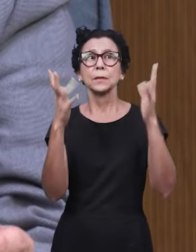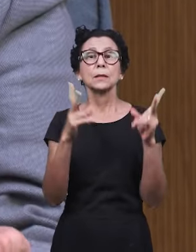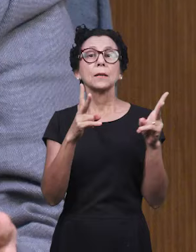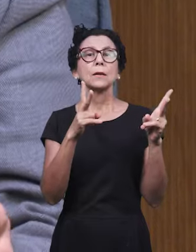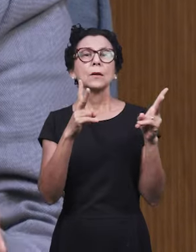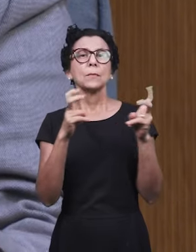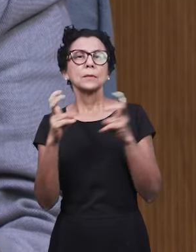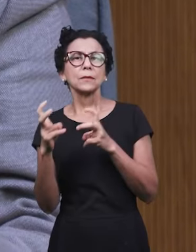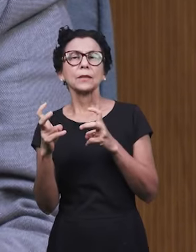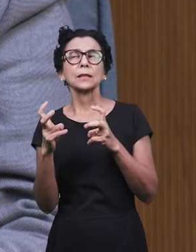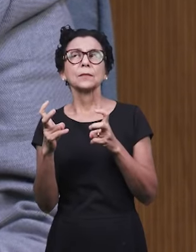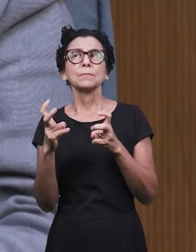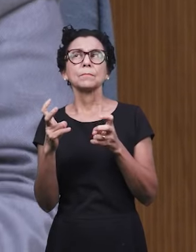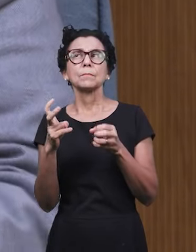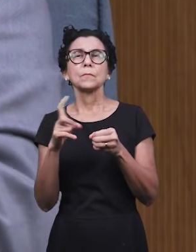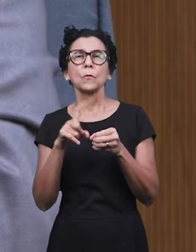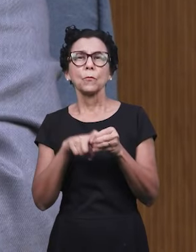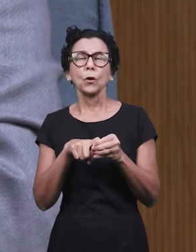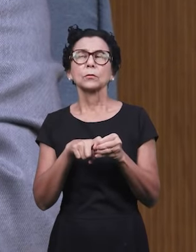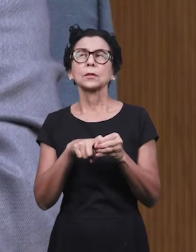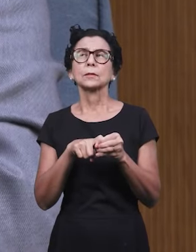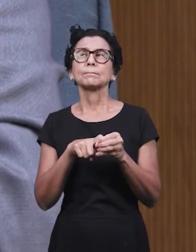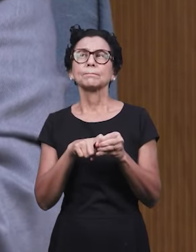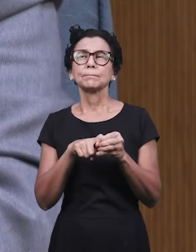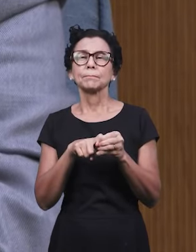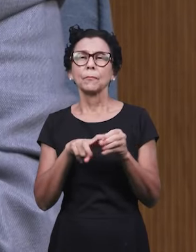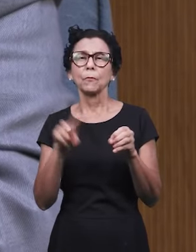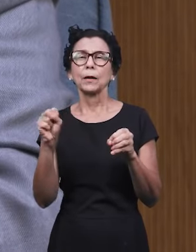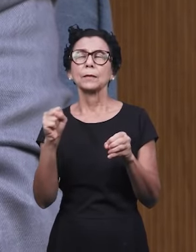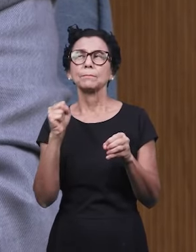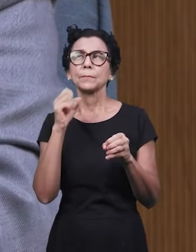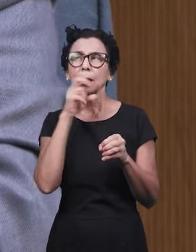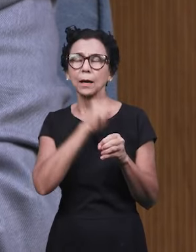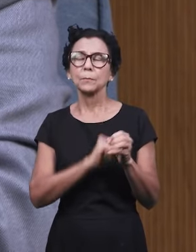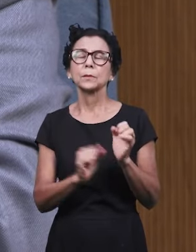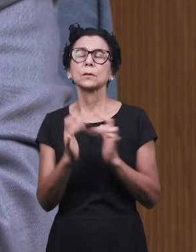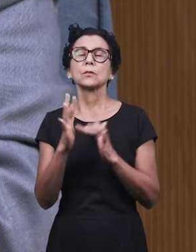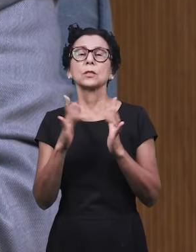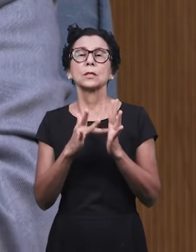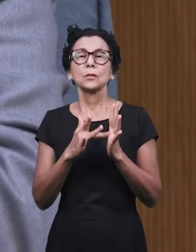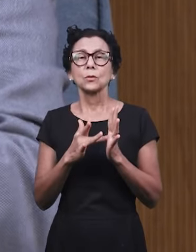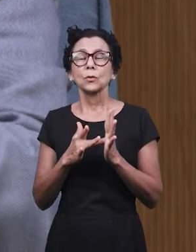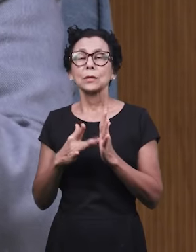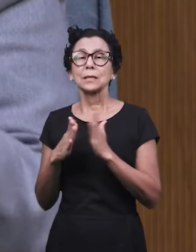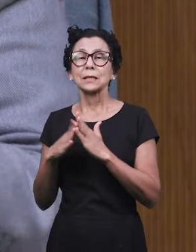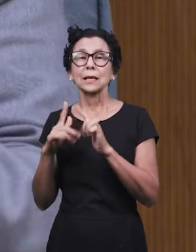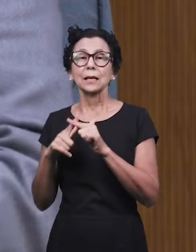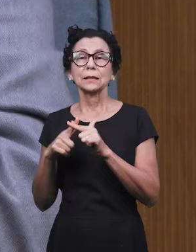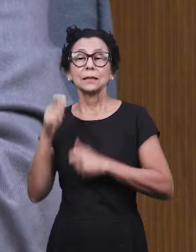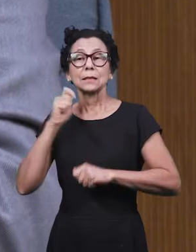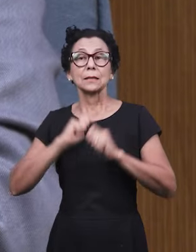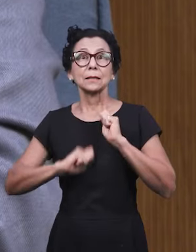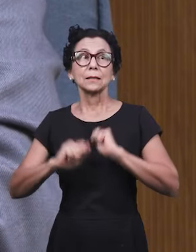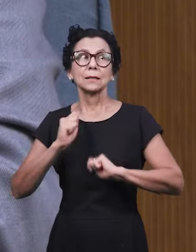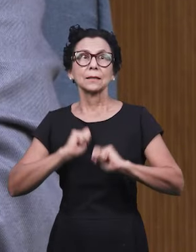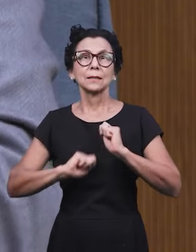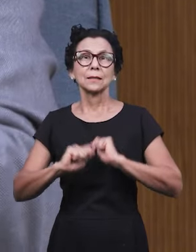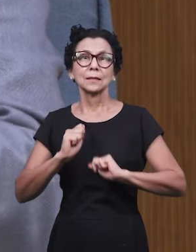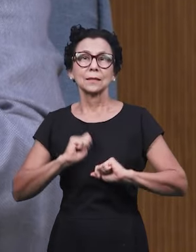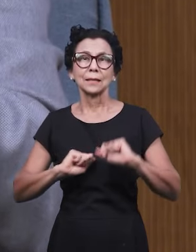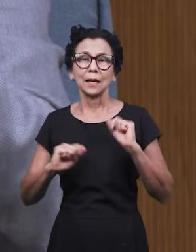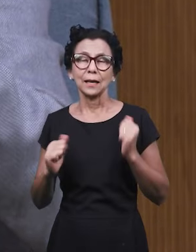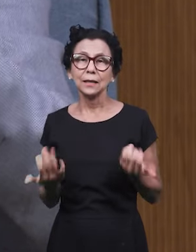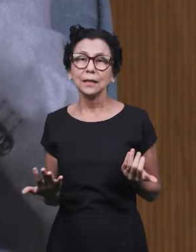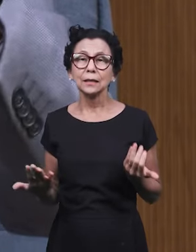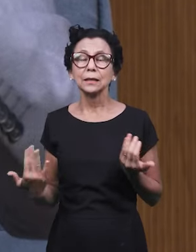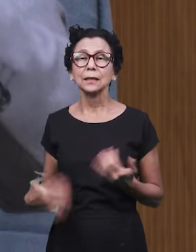volta do Senhor Jesus, estão cumpridos. É o tempo do breve, porque é a grande expectativa da igreja,